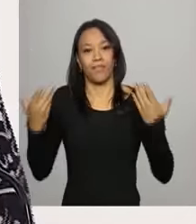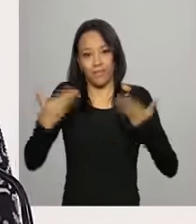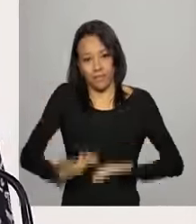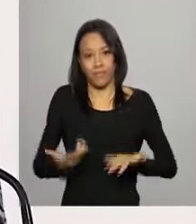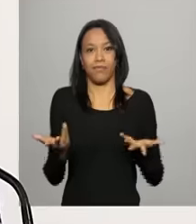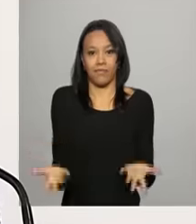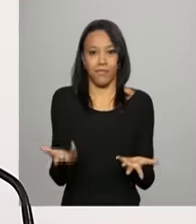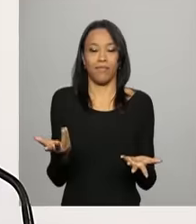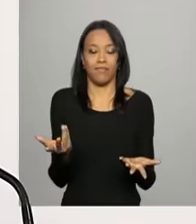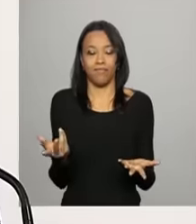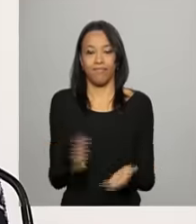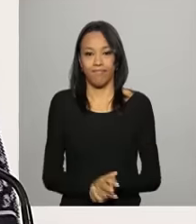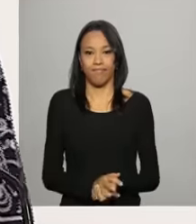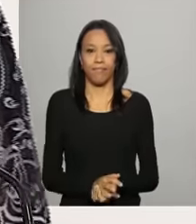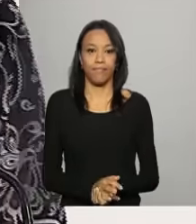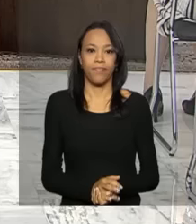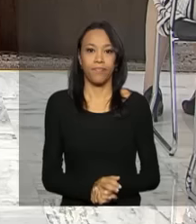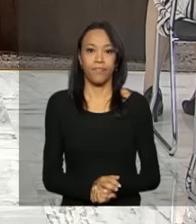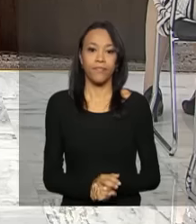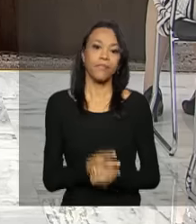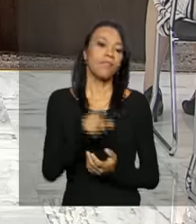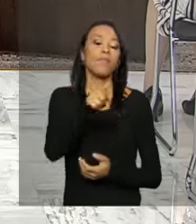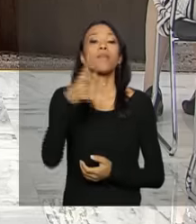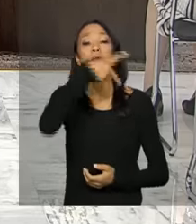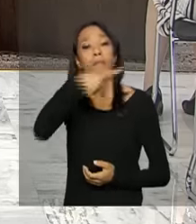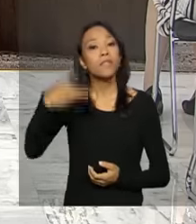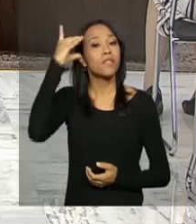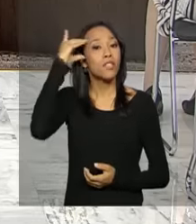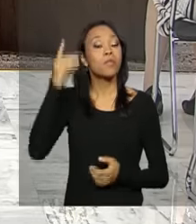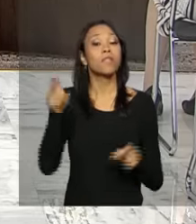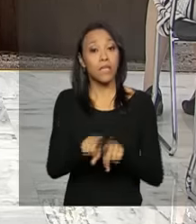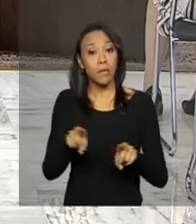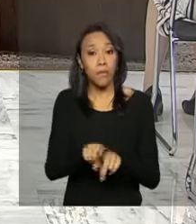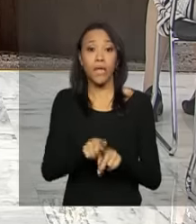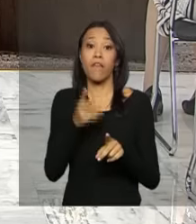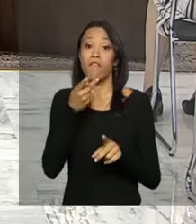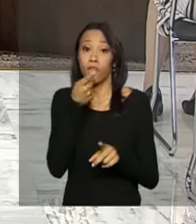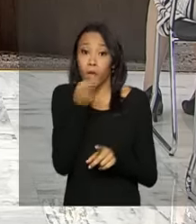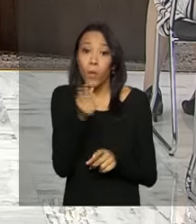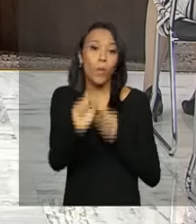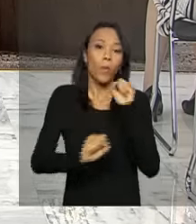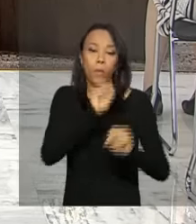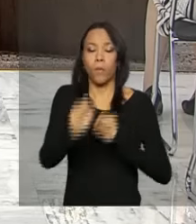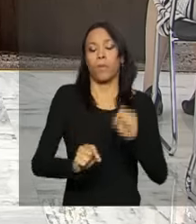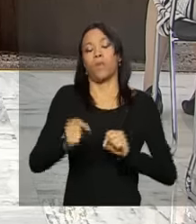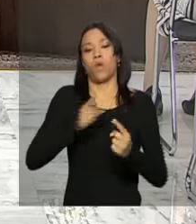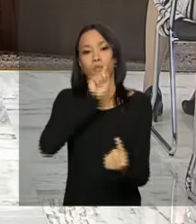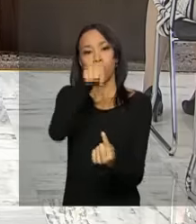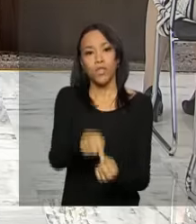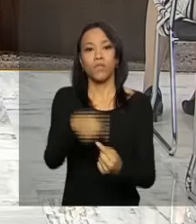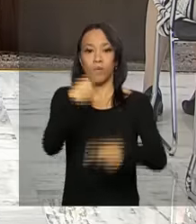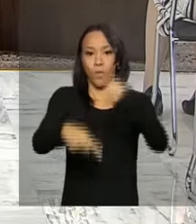violência completamente injustificável. A presidenta Dilma Rousseff também defendeu que a meta do governo é a tolerância